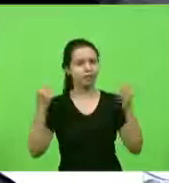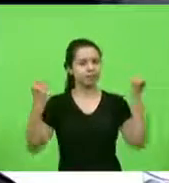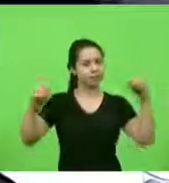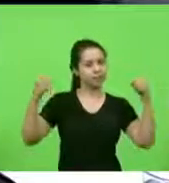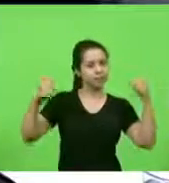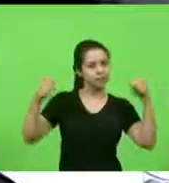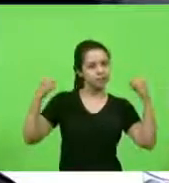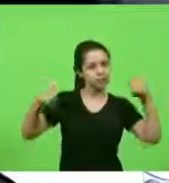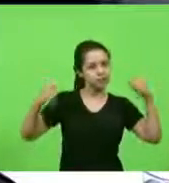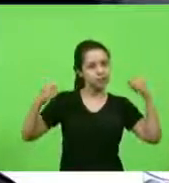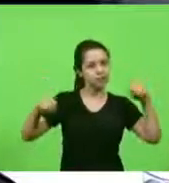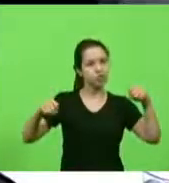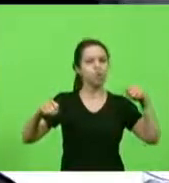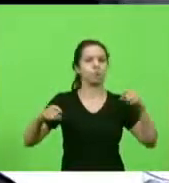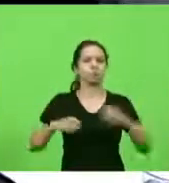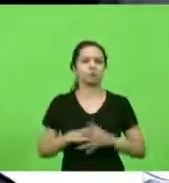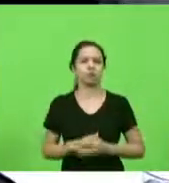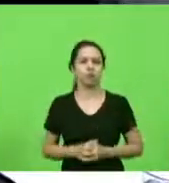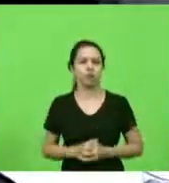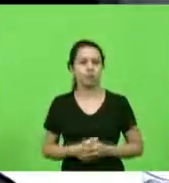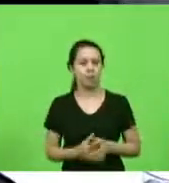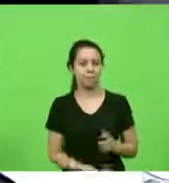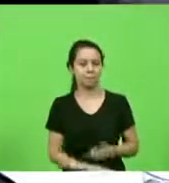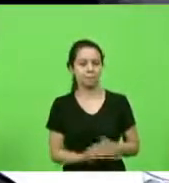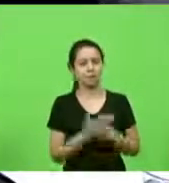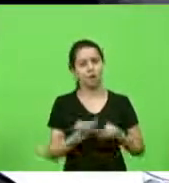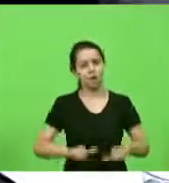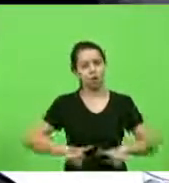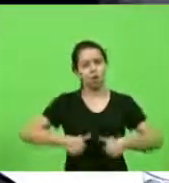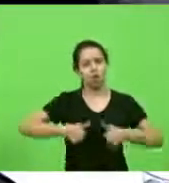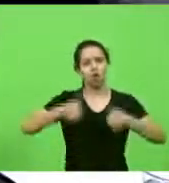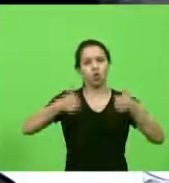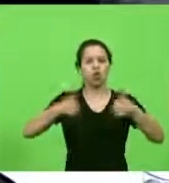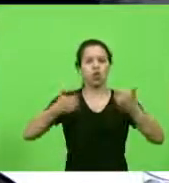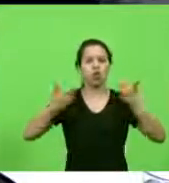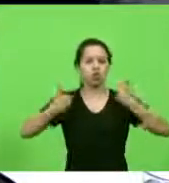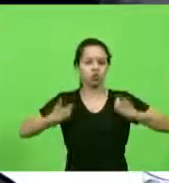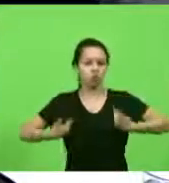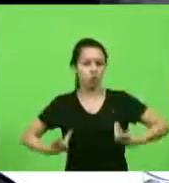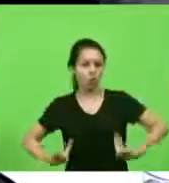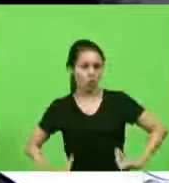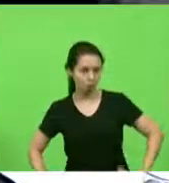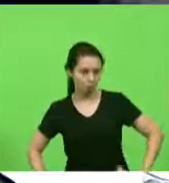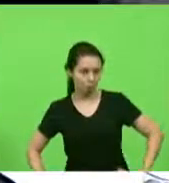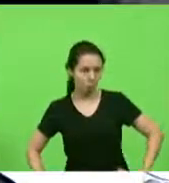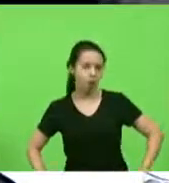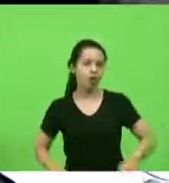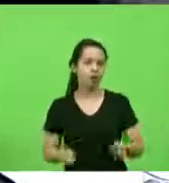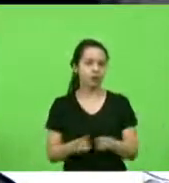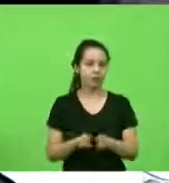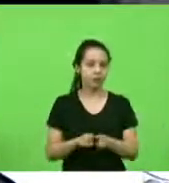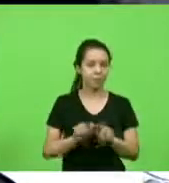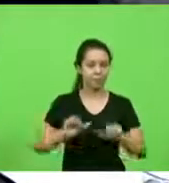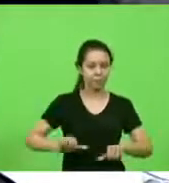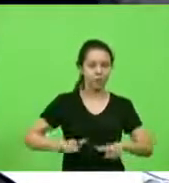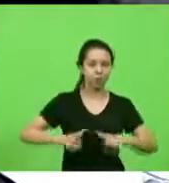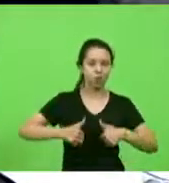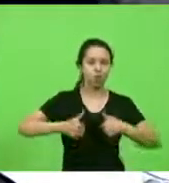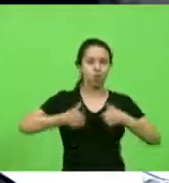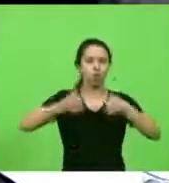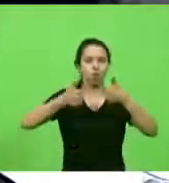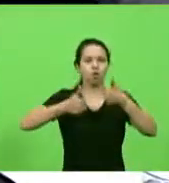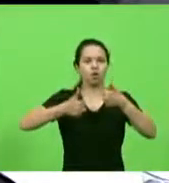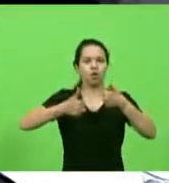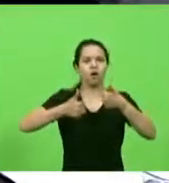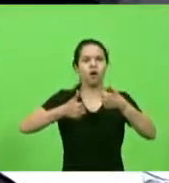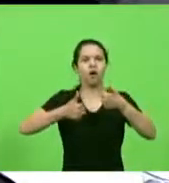física como melhoria na capacidade aeróbica melhoria também nas questões de imunidade nas respostas mais